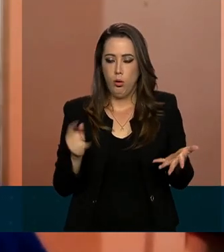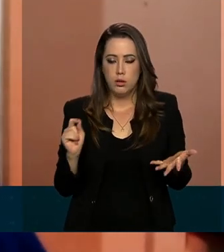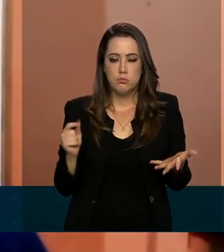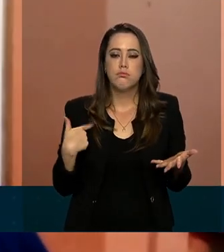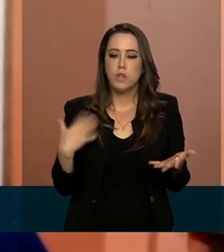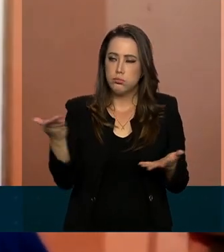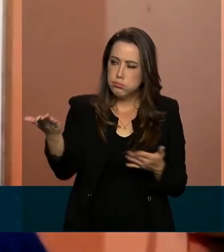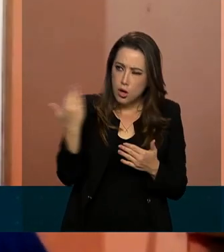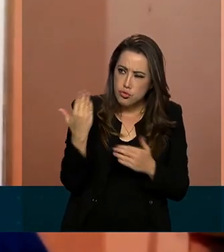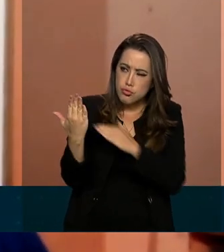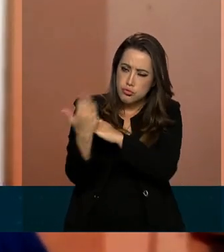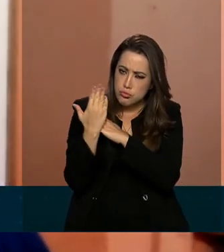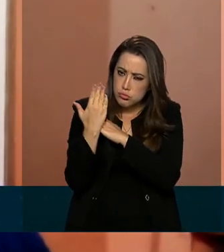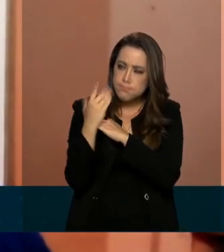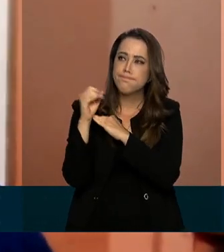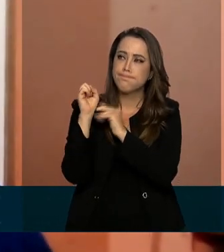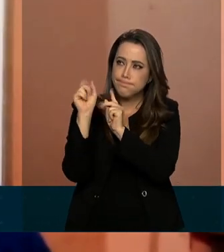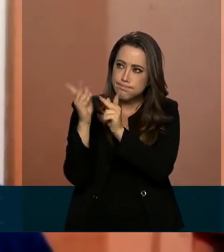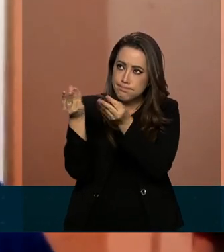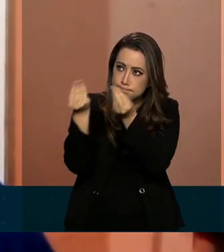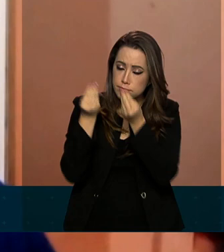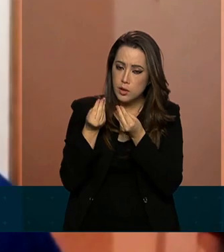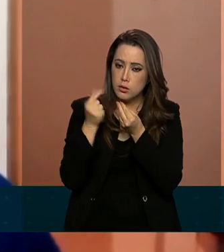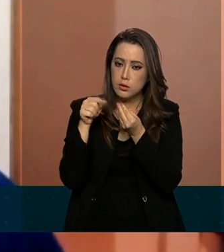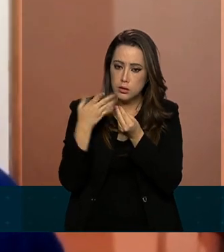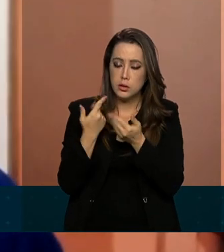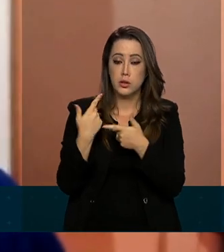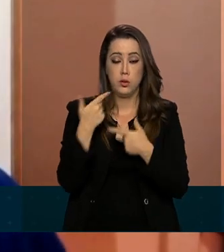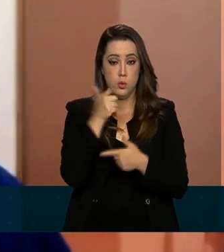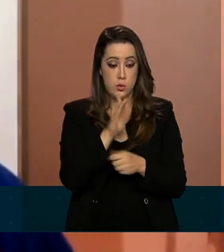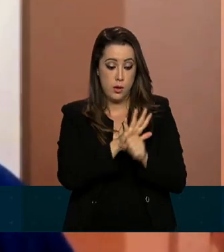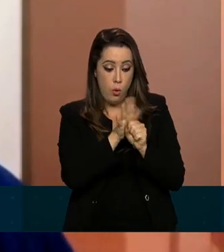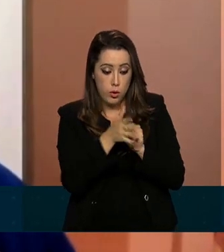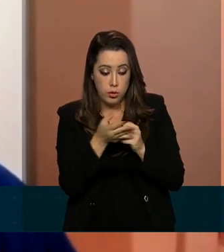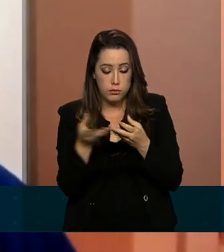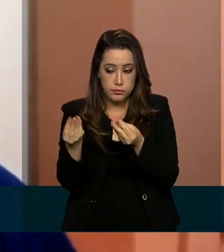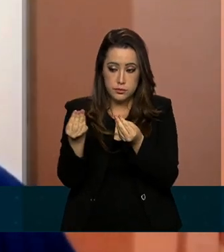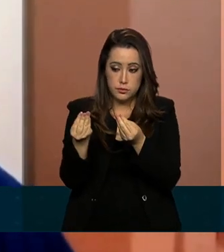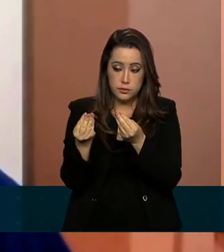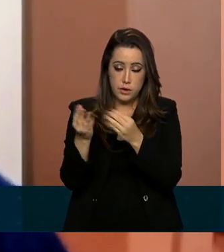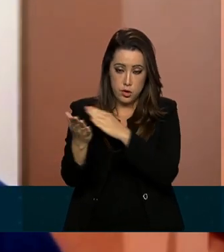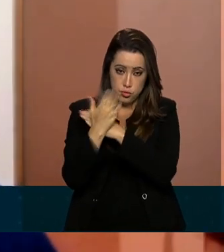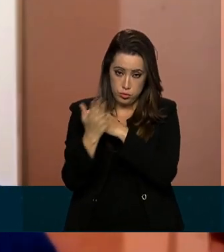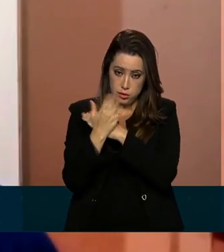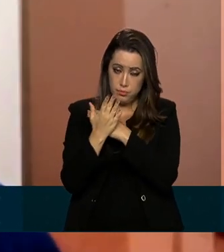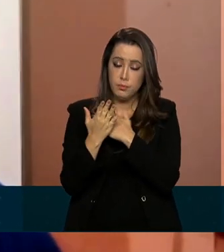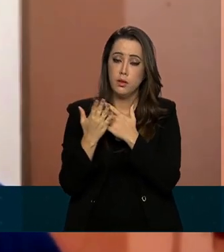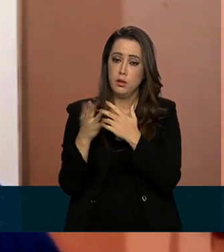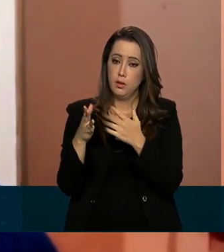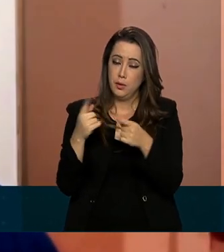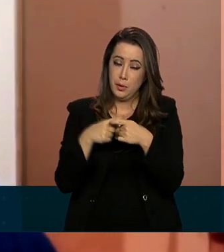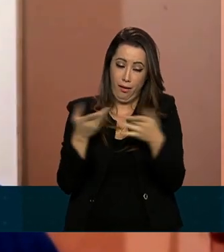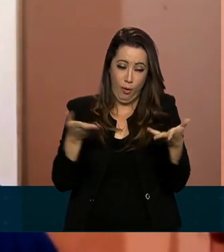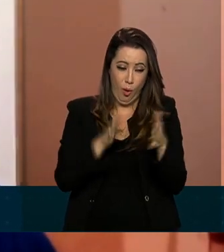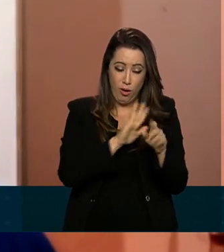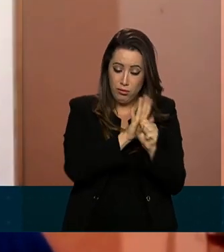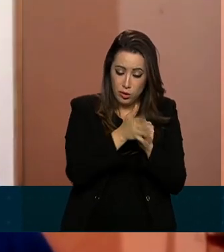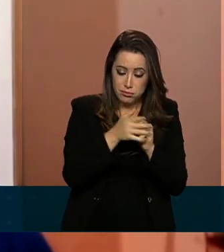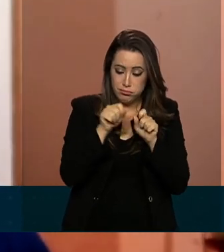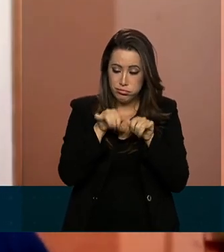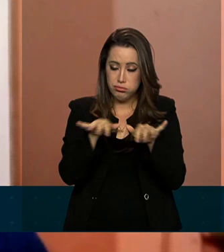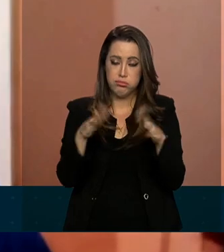Então, devido a essa pandemia, esse auxílio me ajudou